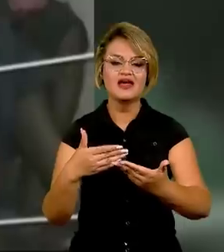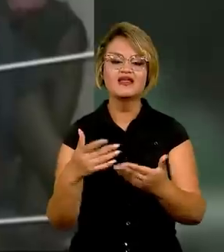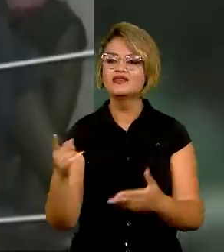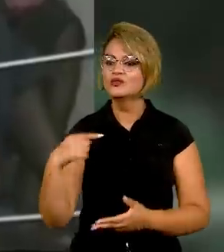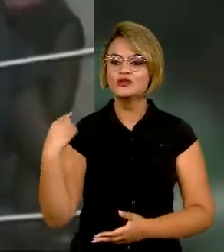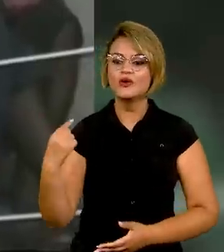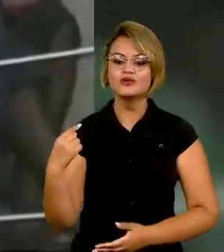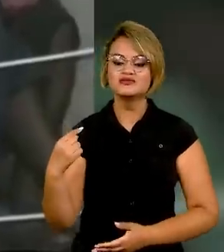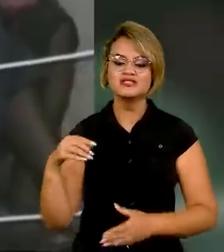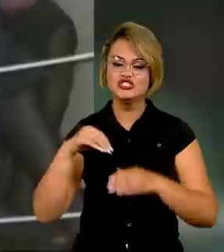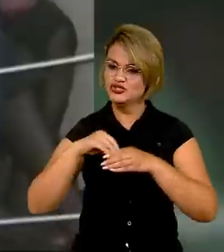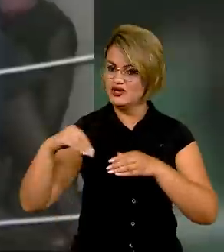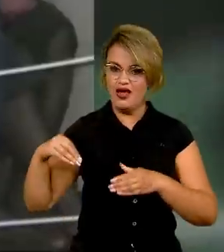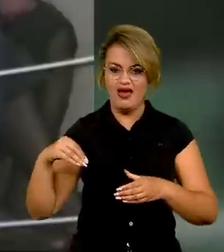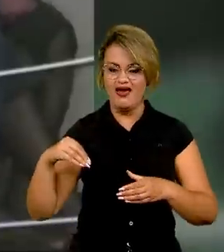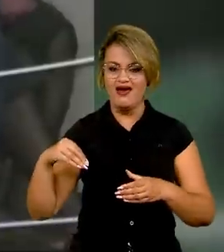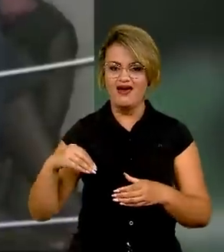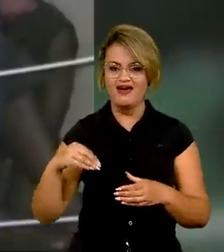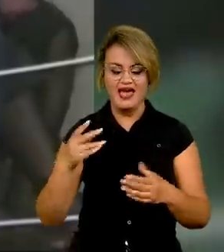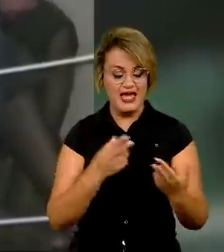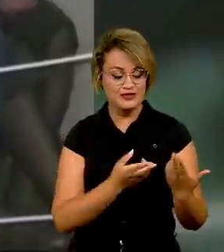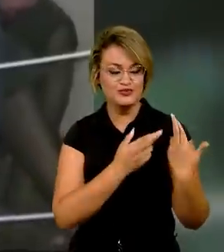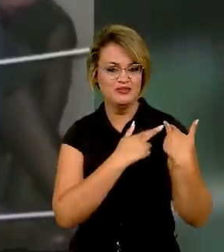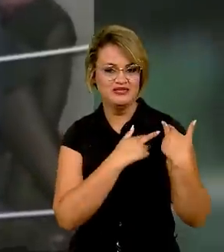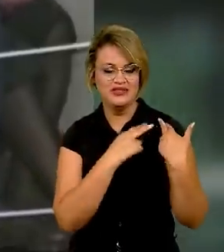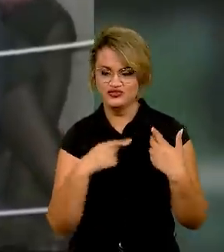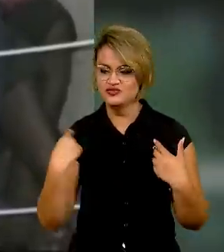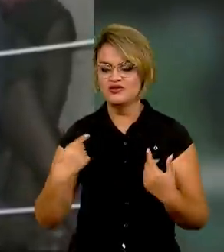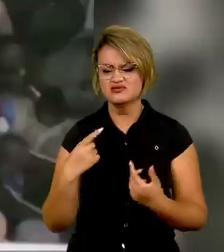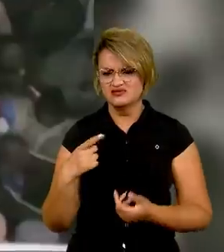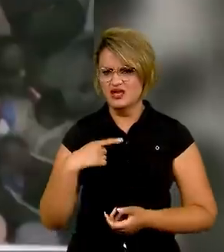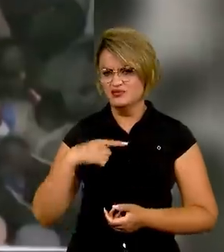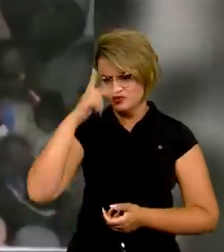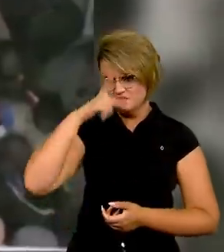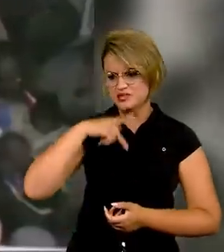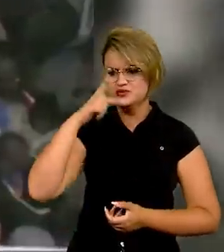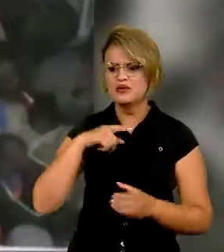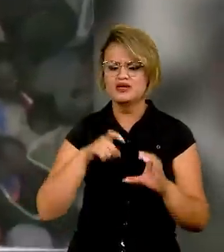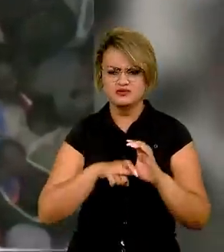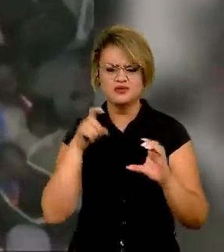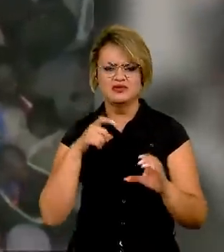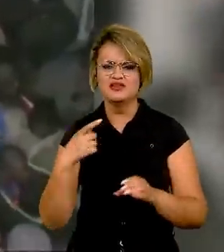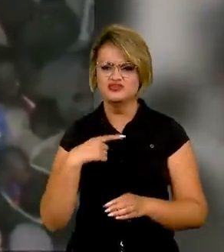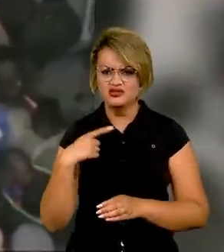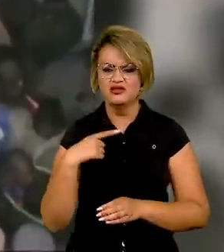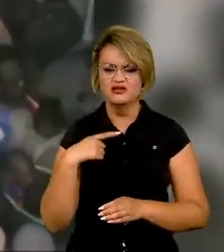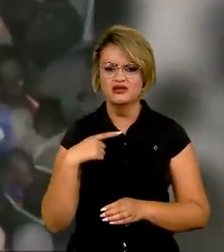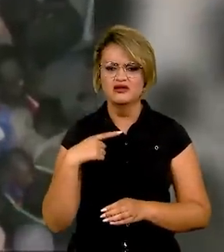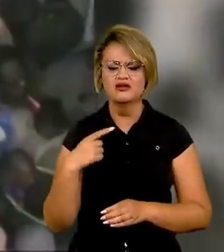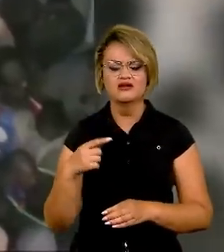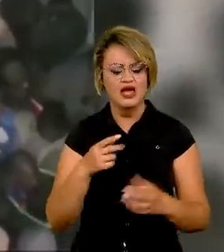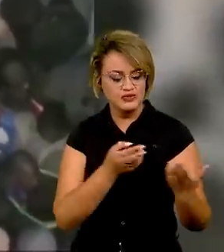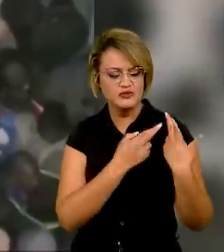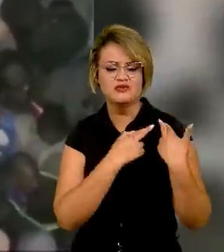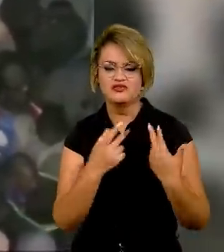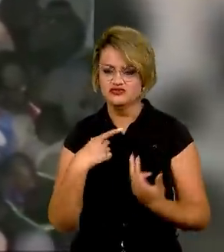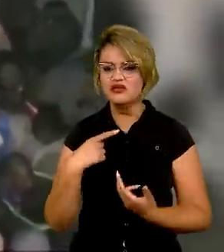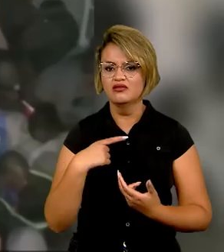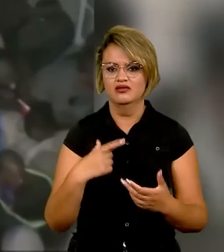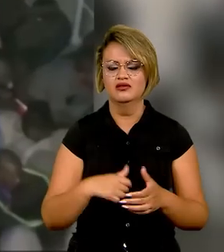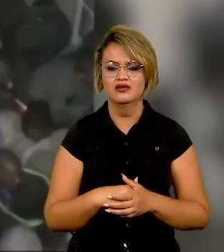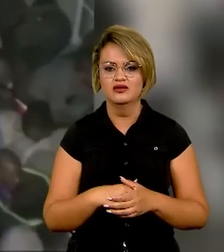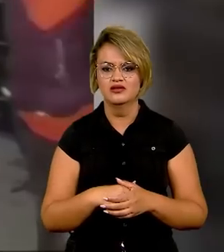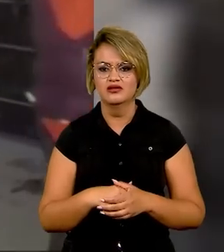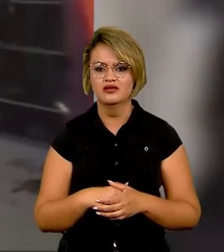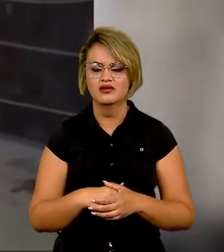nós não podemos excluir a responsabilidade de nós mesmos, enquanto africanos, do ponto de vista político e governativo, porque,